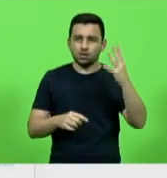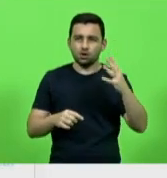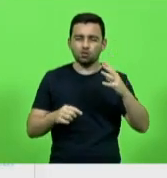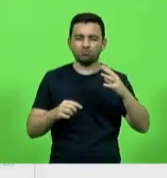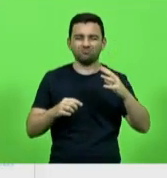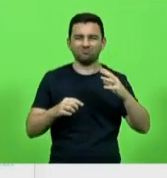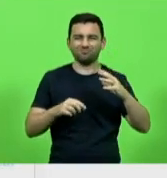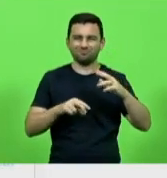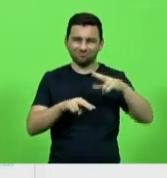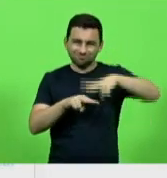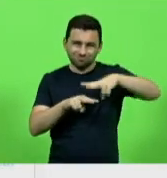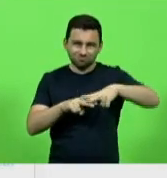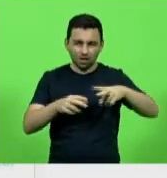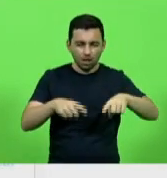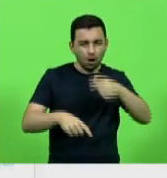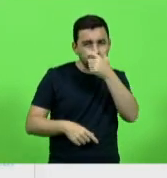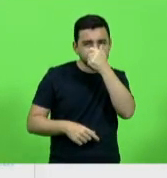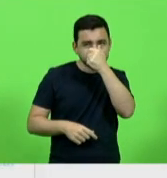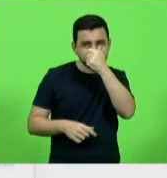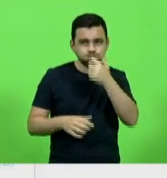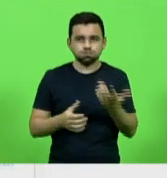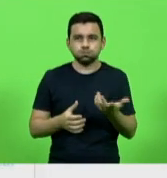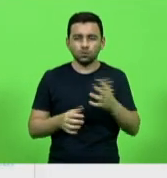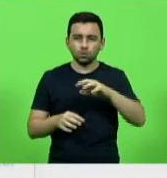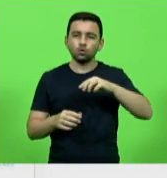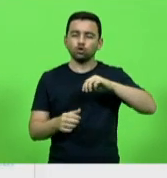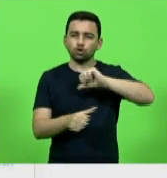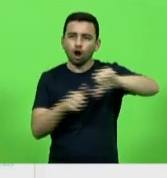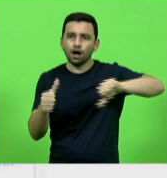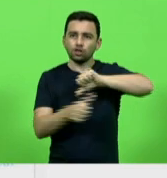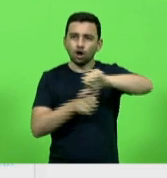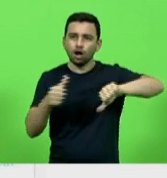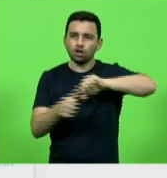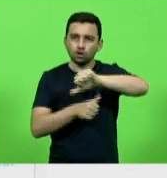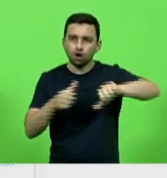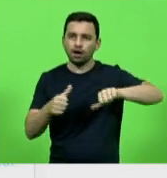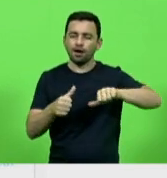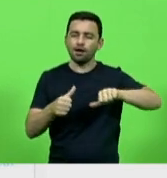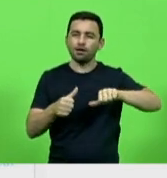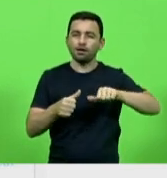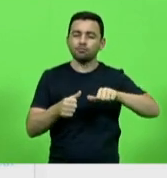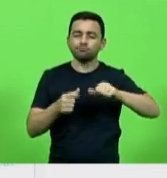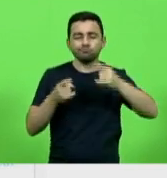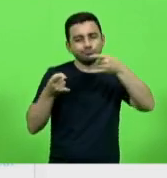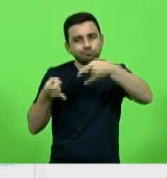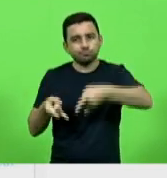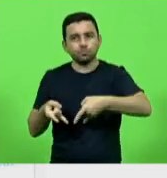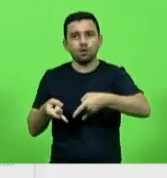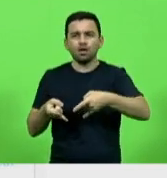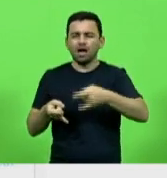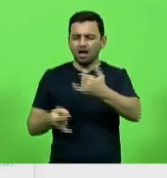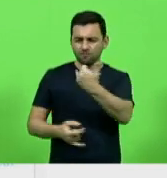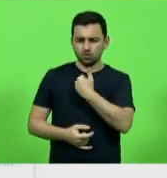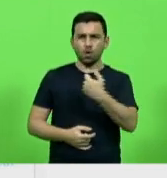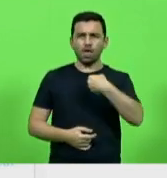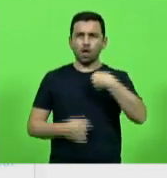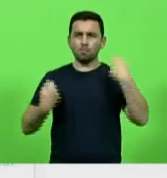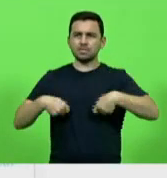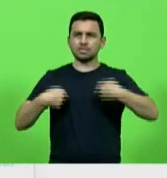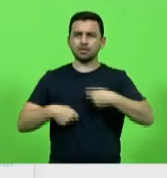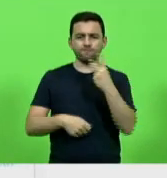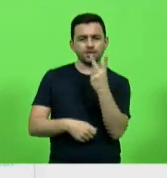revezavam para dormir e dividiam colchões, me disseram que eu deveria passar 24